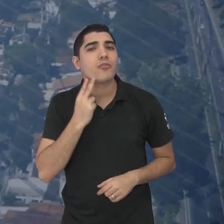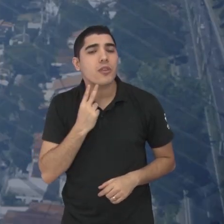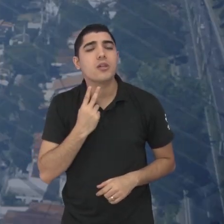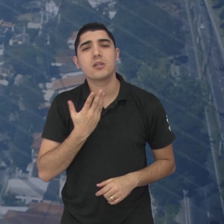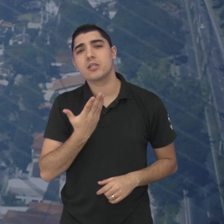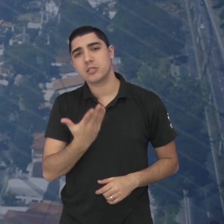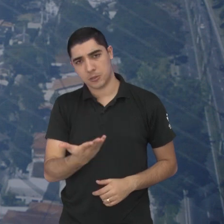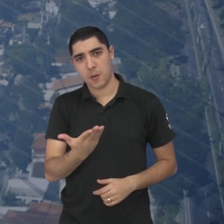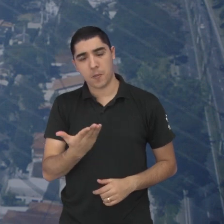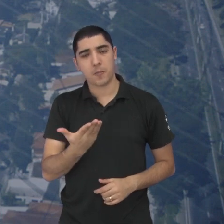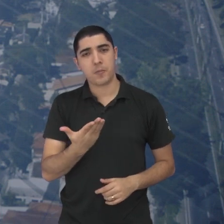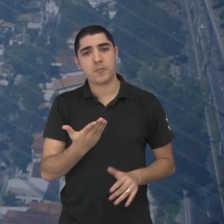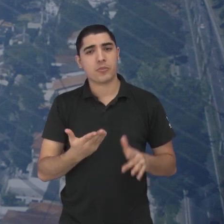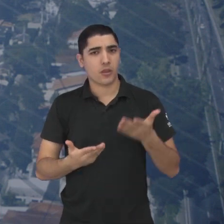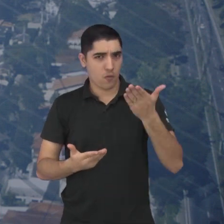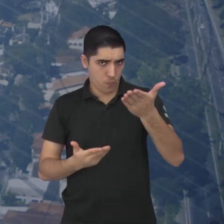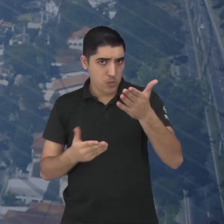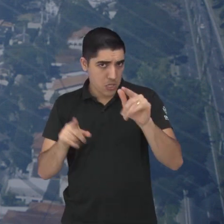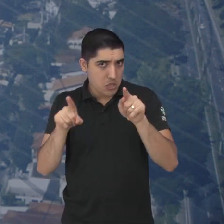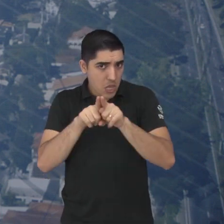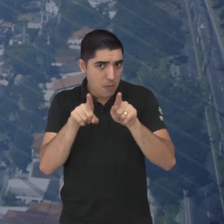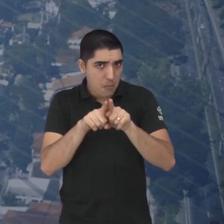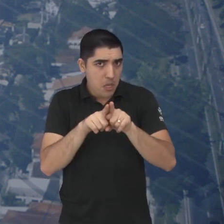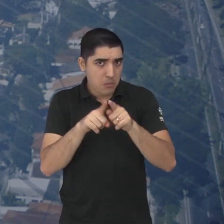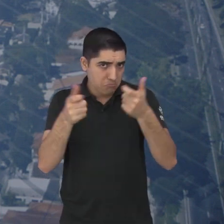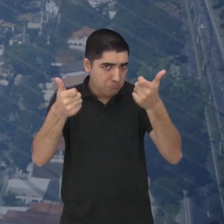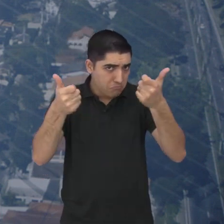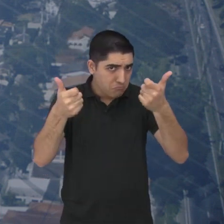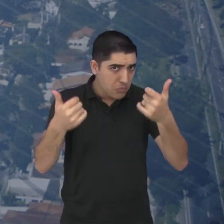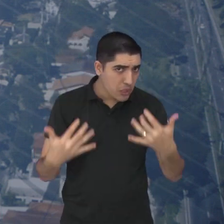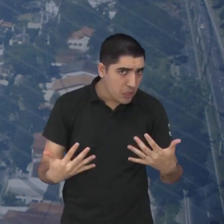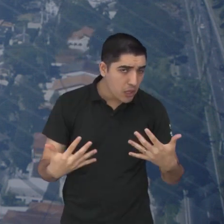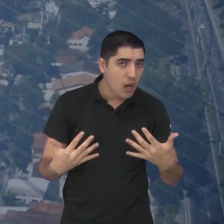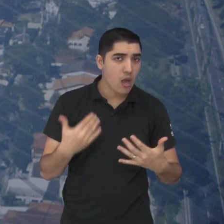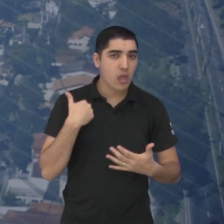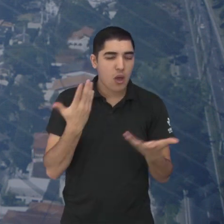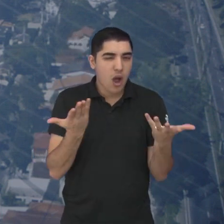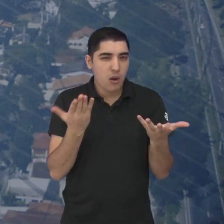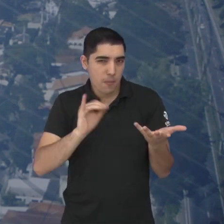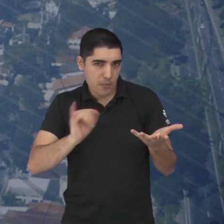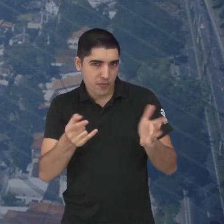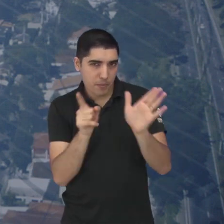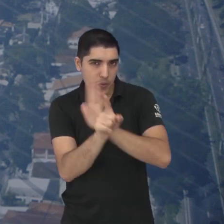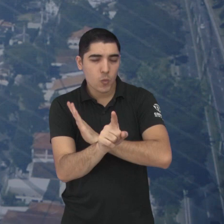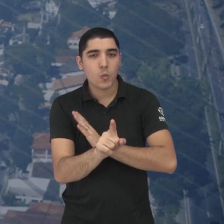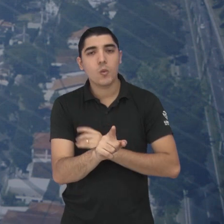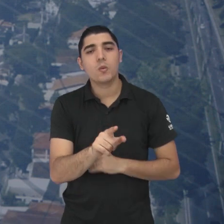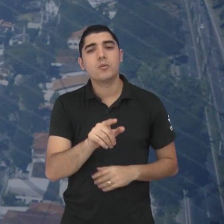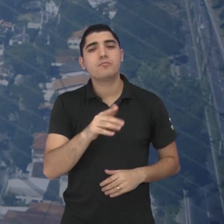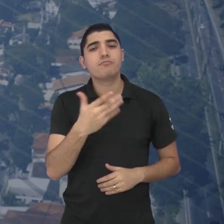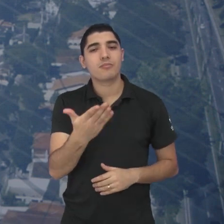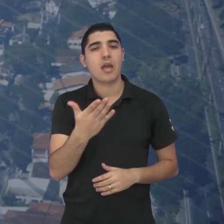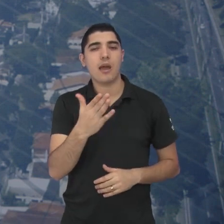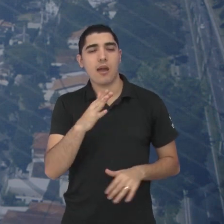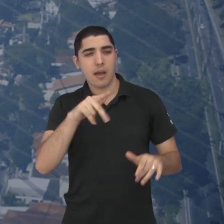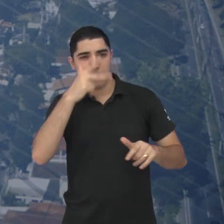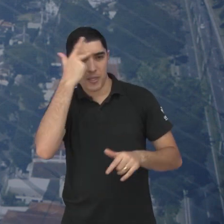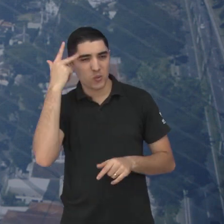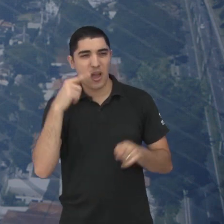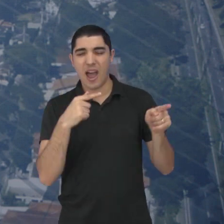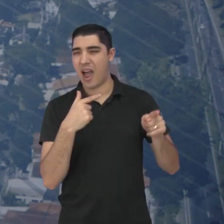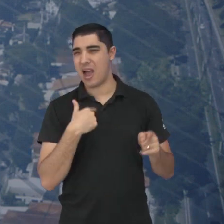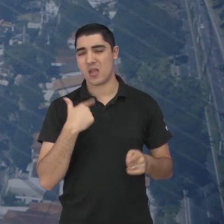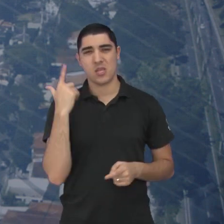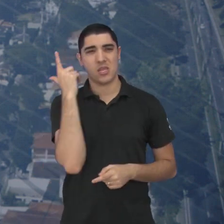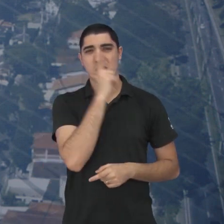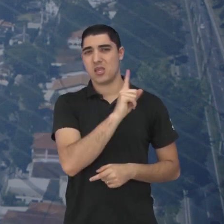E, Viviane, quando a gente fala, você destacaria algum? E eu aproveito para te fazer uma pergunta, né? Quando a gente lê o